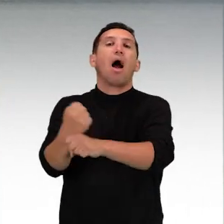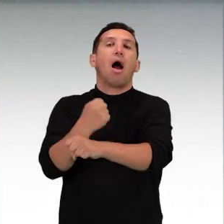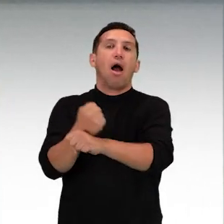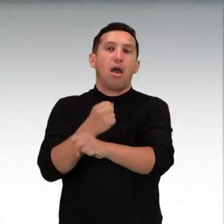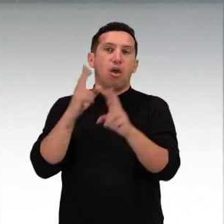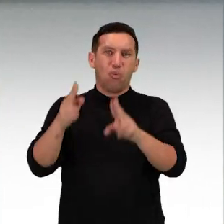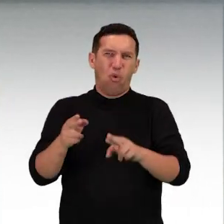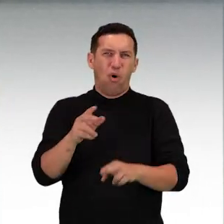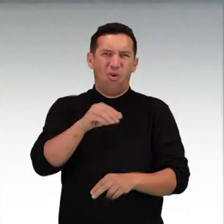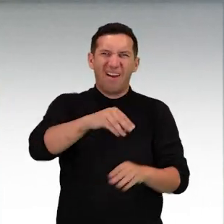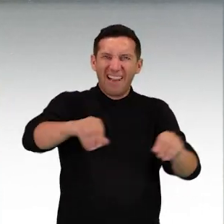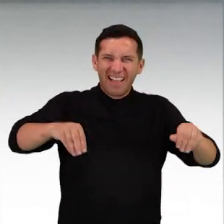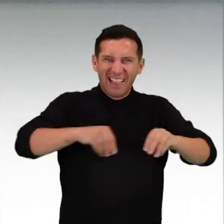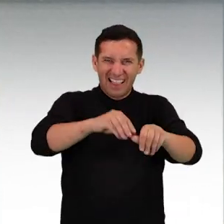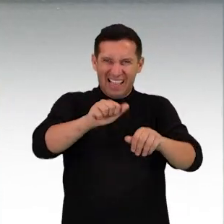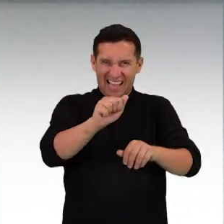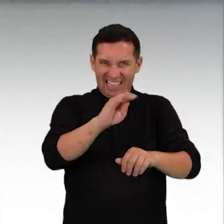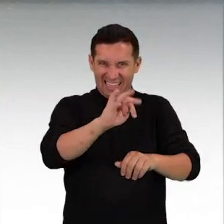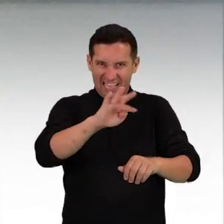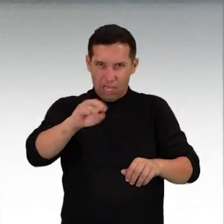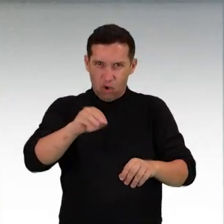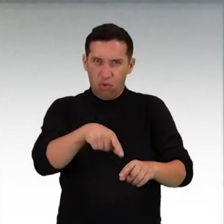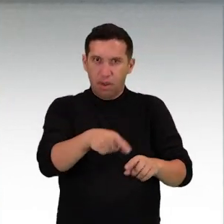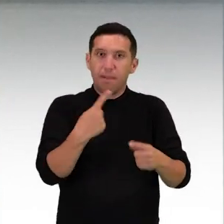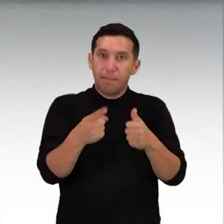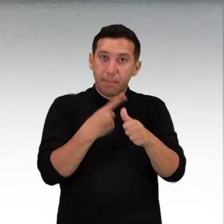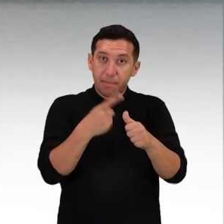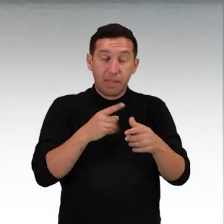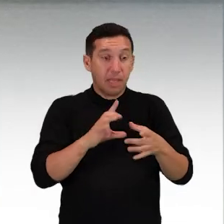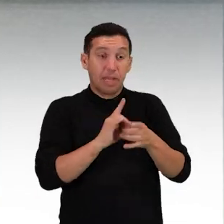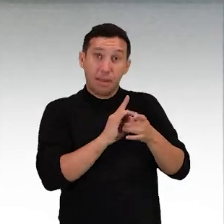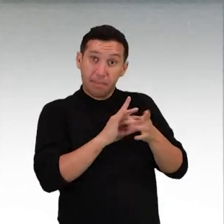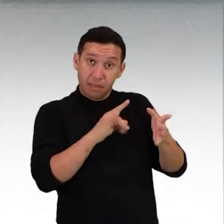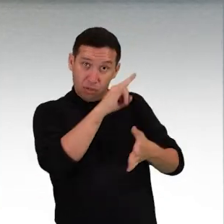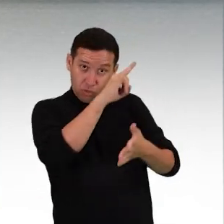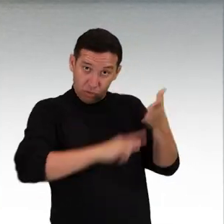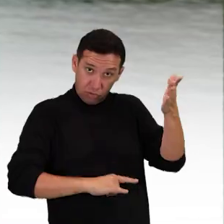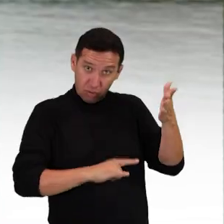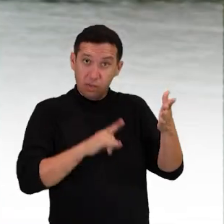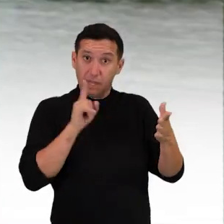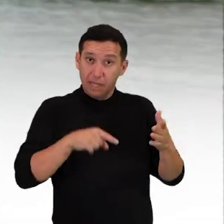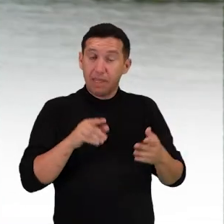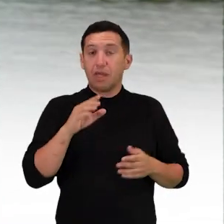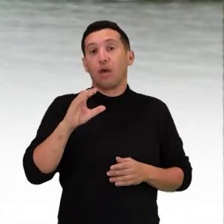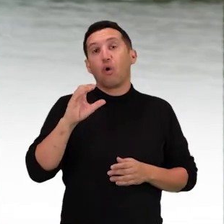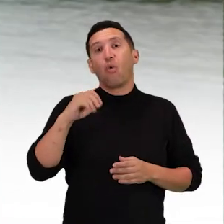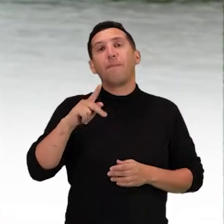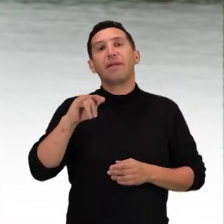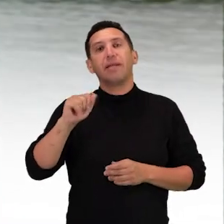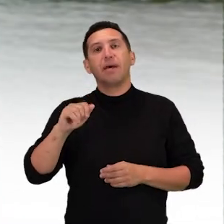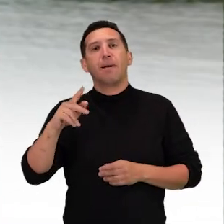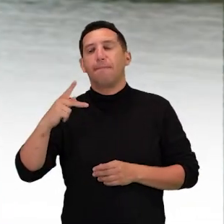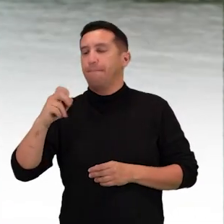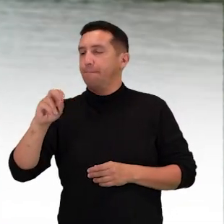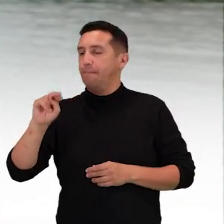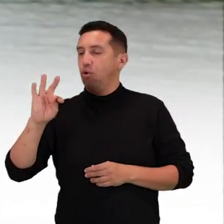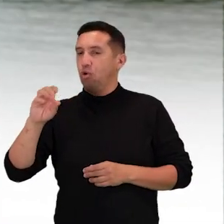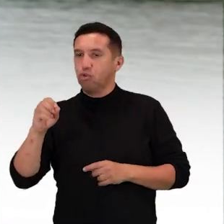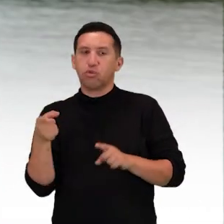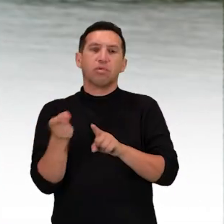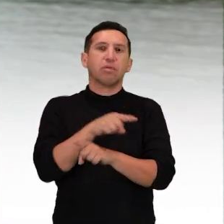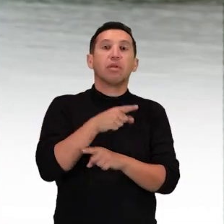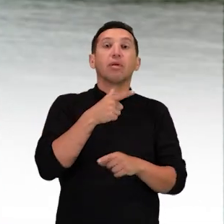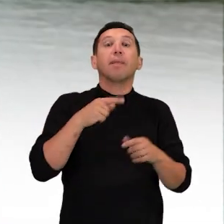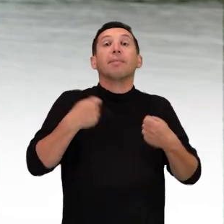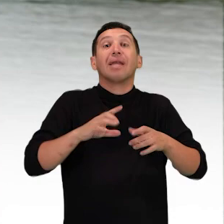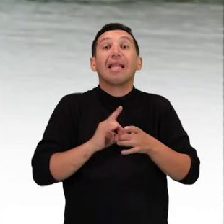Intervenções como a desse aterro às margens da Lagoa precisariam de autorização da União e da Capitania dos Portos, além de um estudo